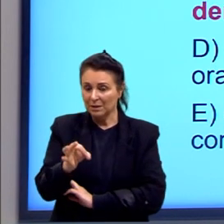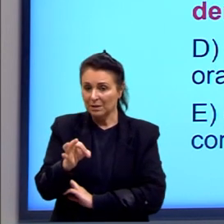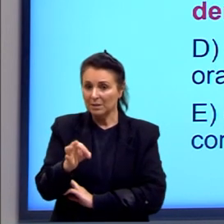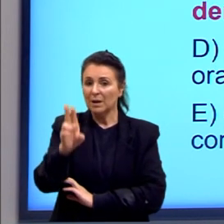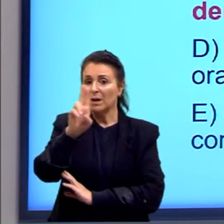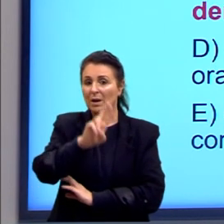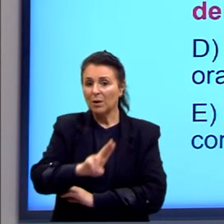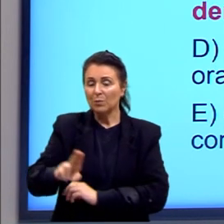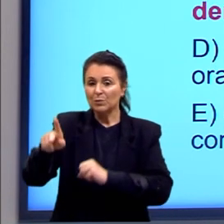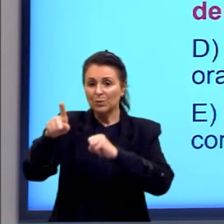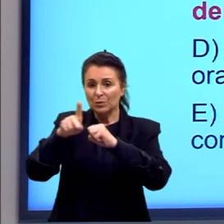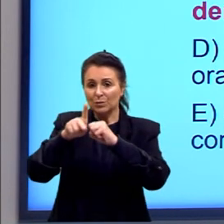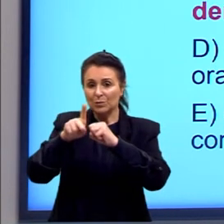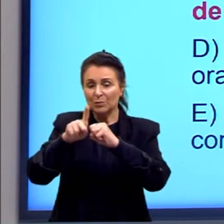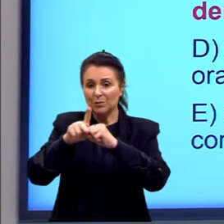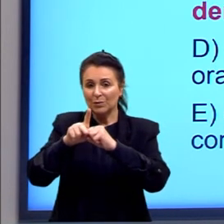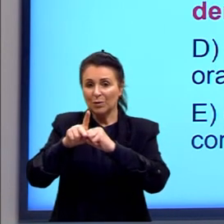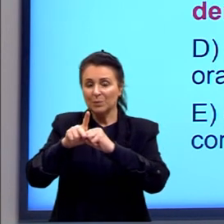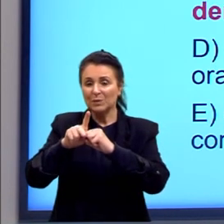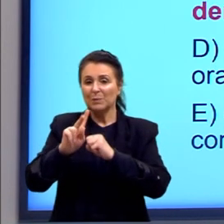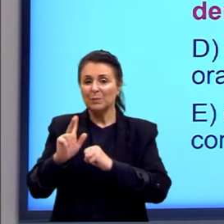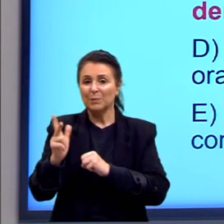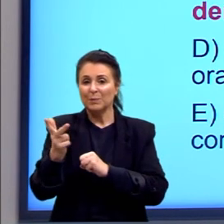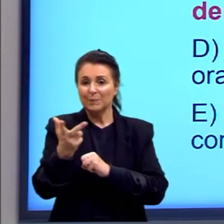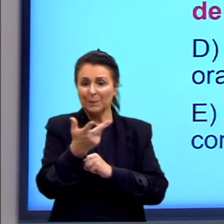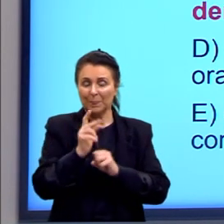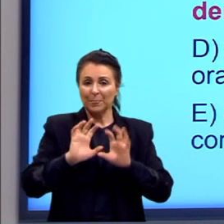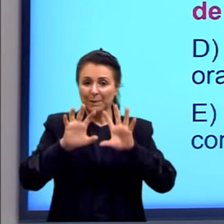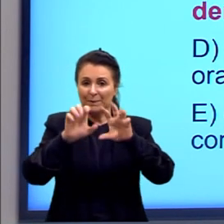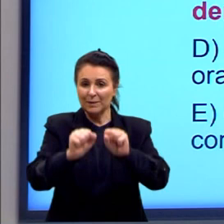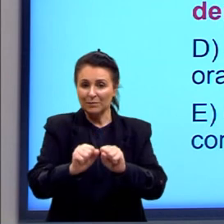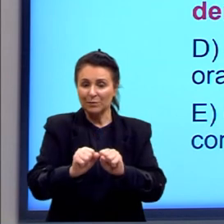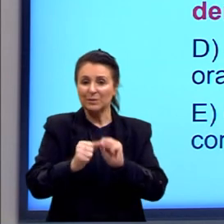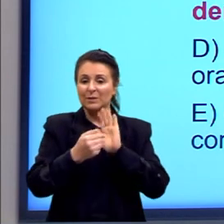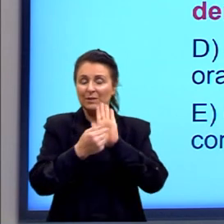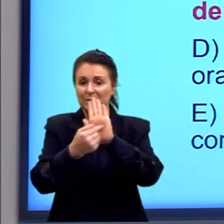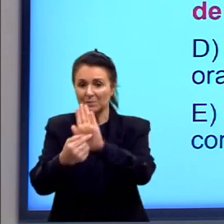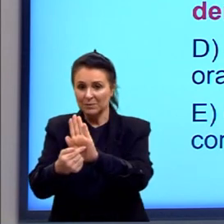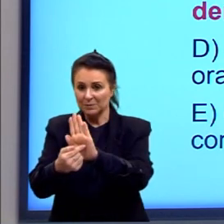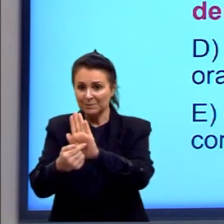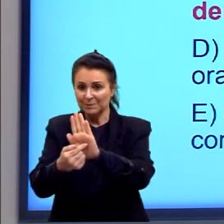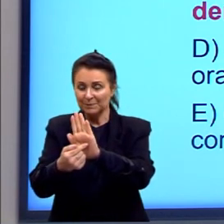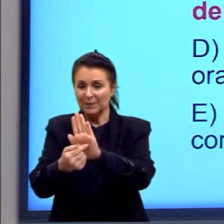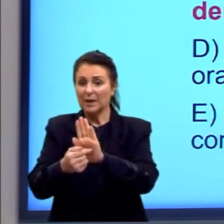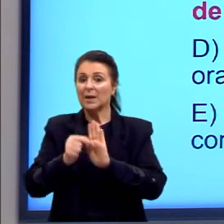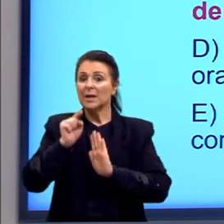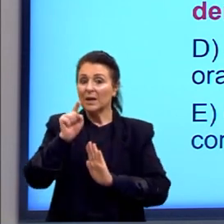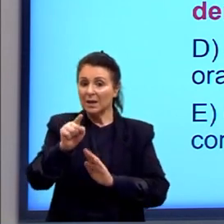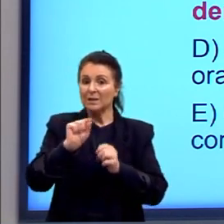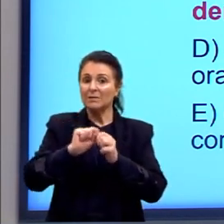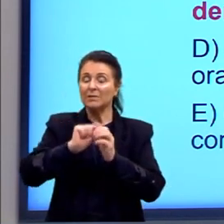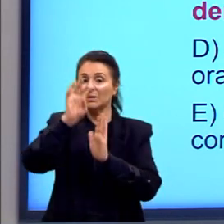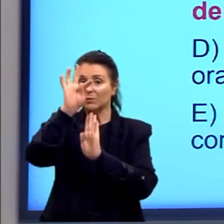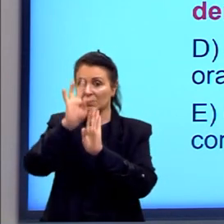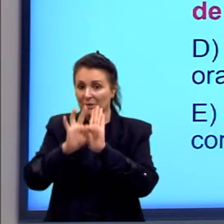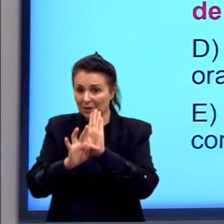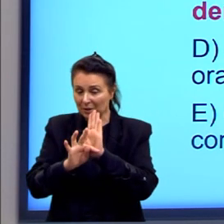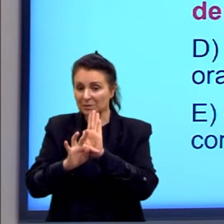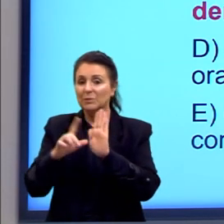uso dos pronomes pessoais, possessivos e demonstrativos. São eles que vão fazer com que o texto seja